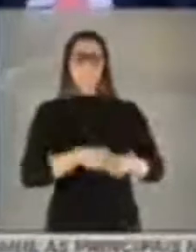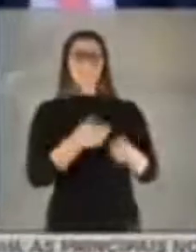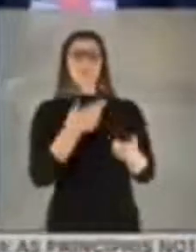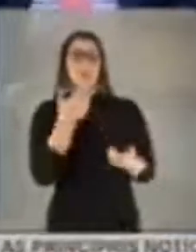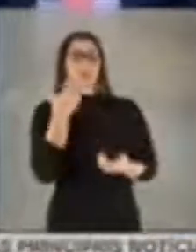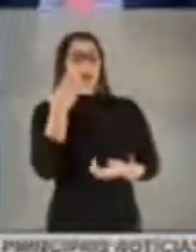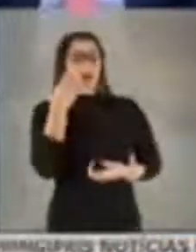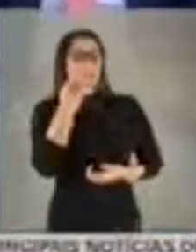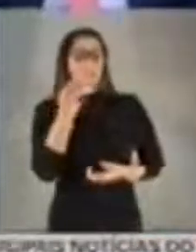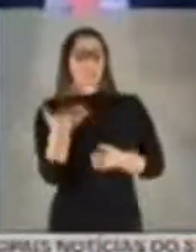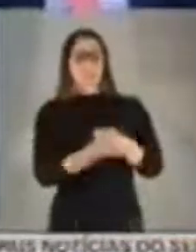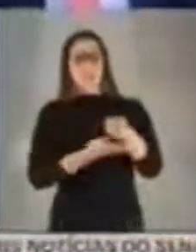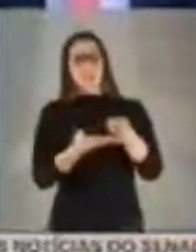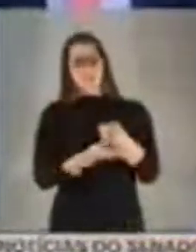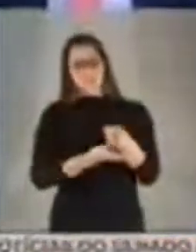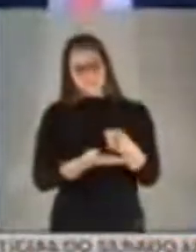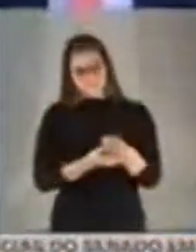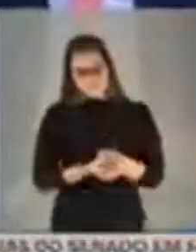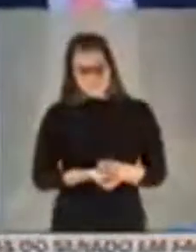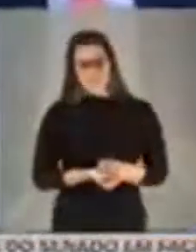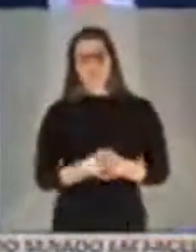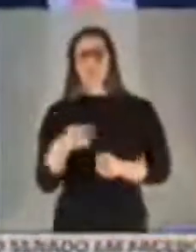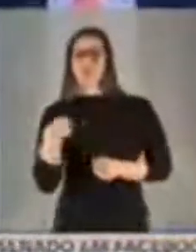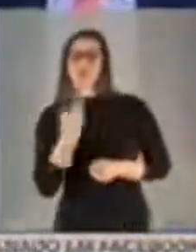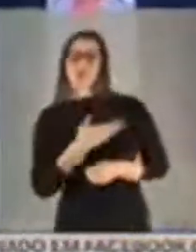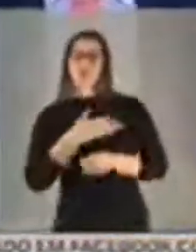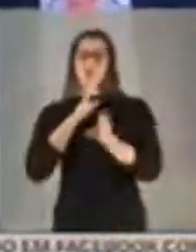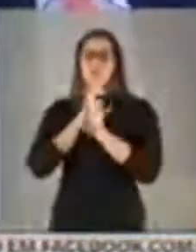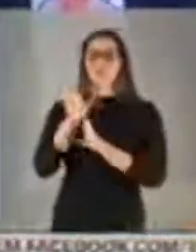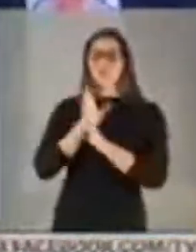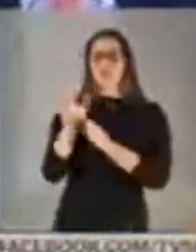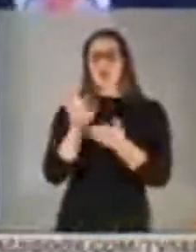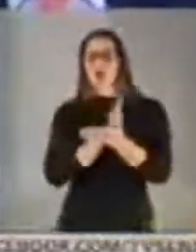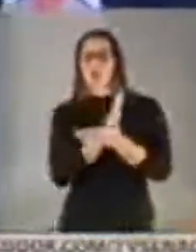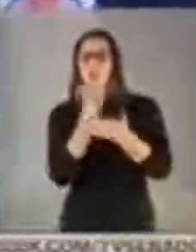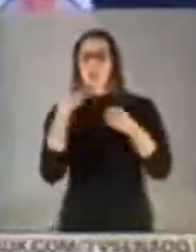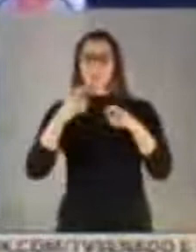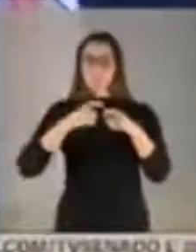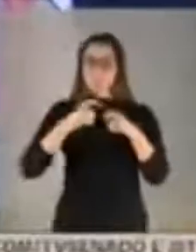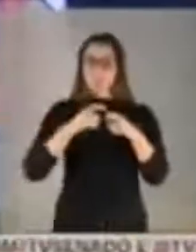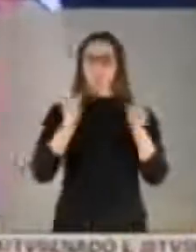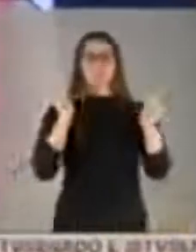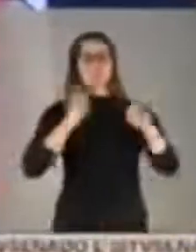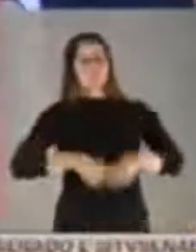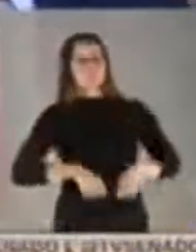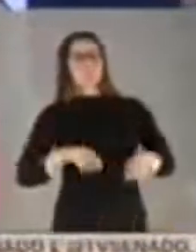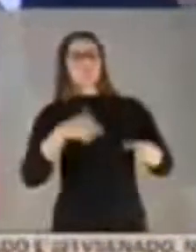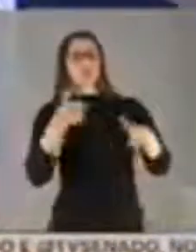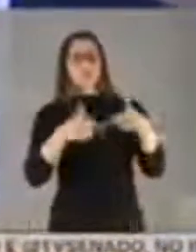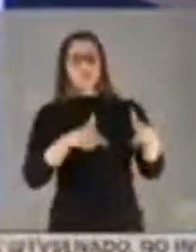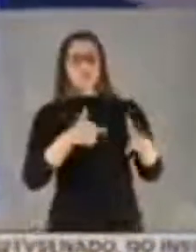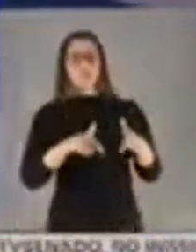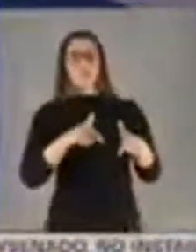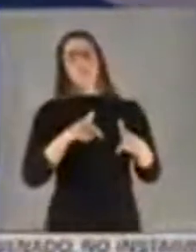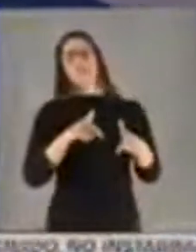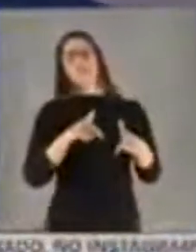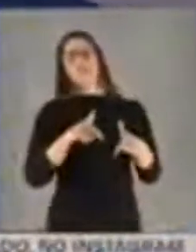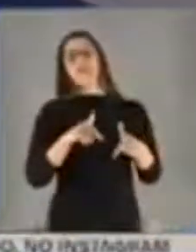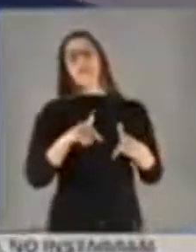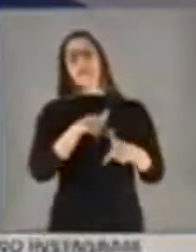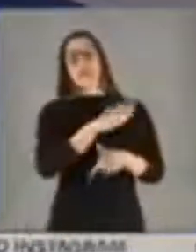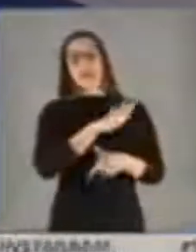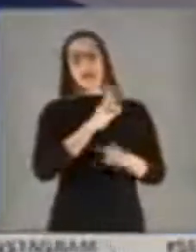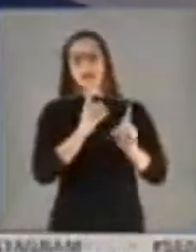primária. Pois é. E nós direcionamos alguns médicos do programa para que eles pudessem, inclusive, atuar na rede de atendimento secundário